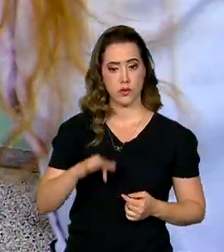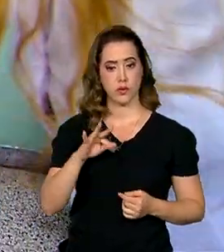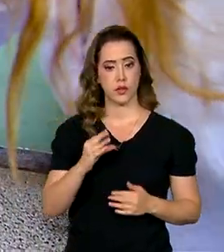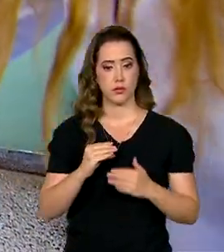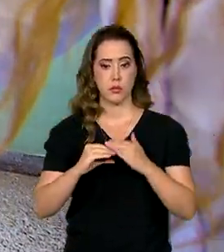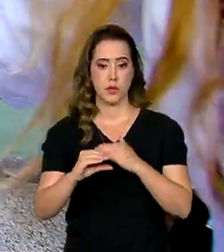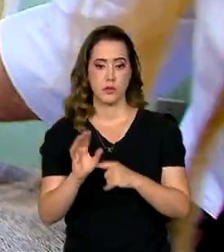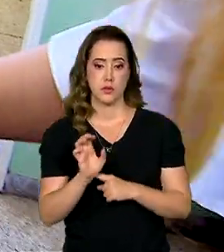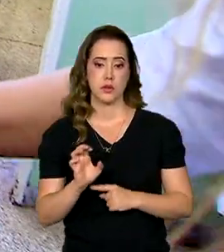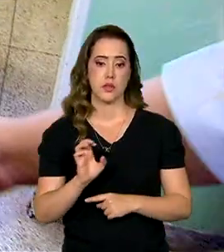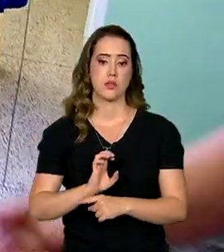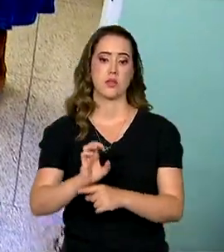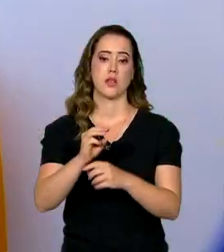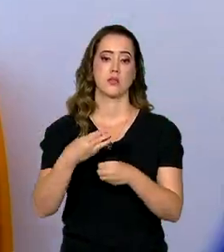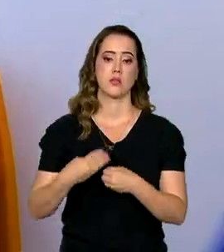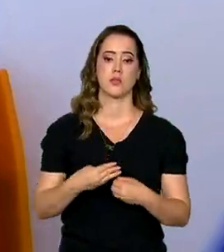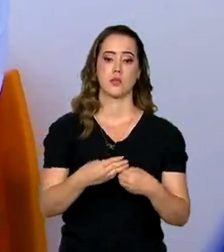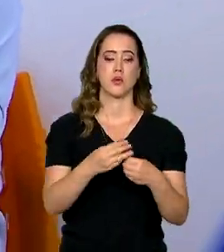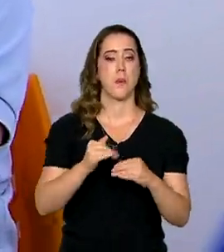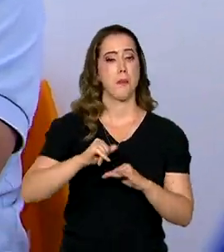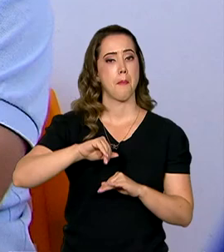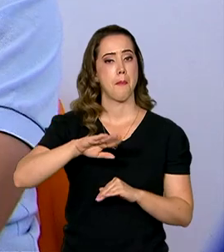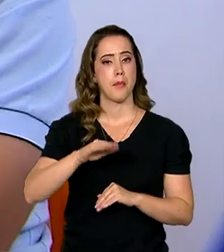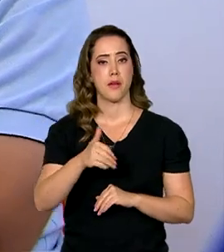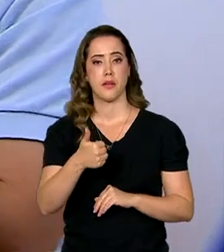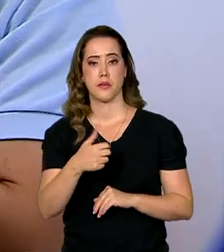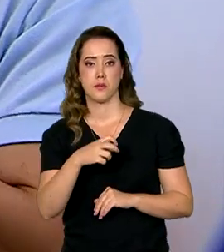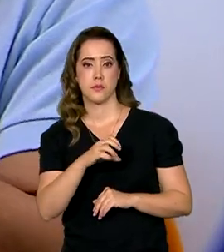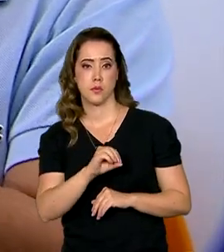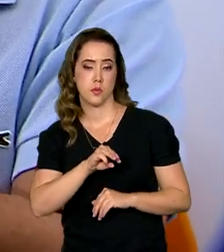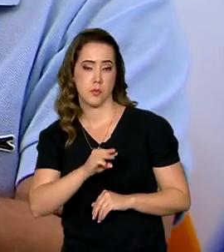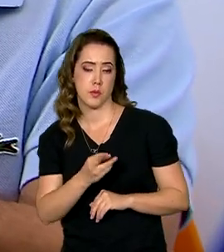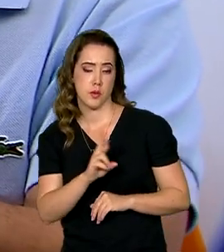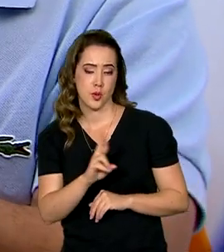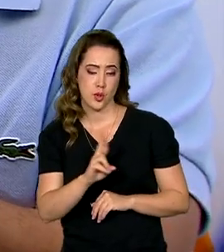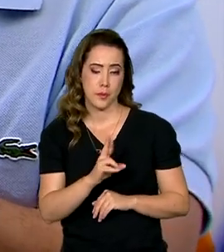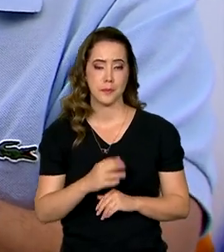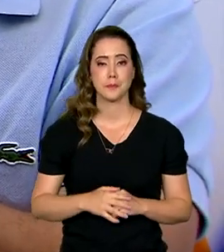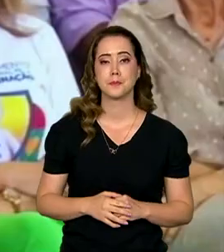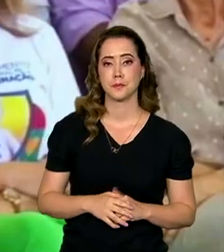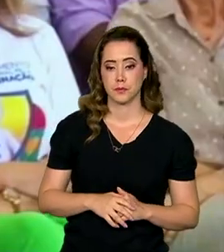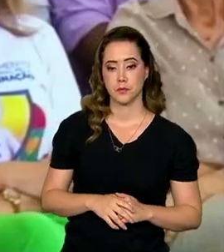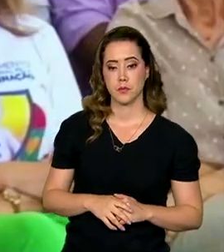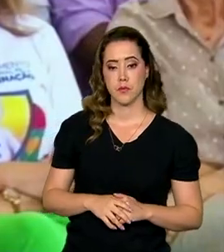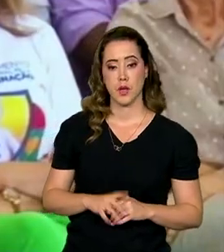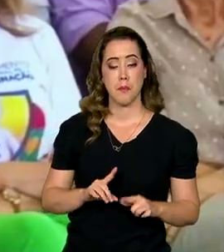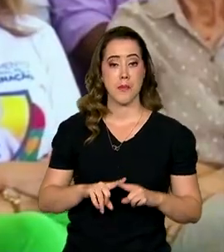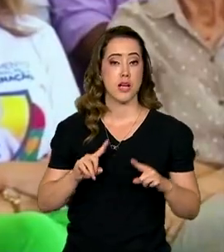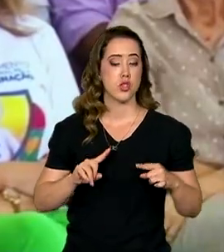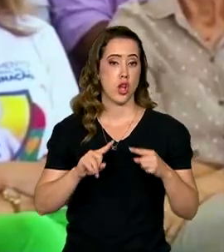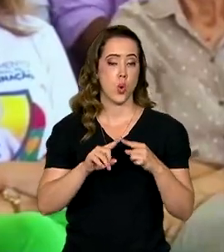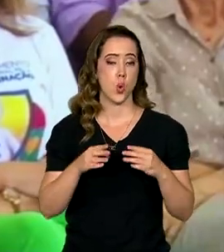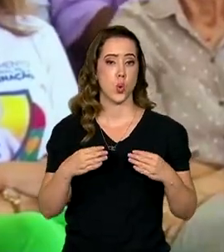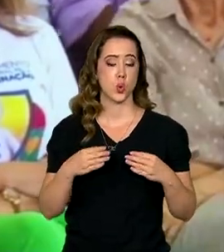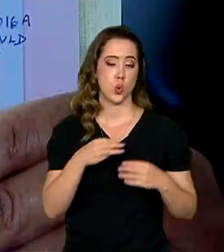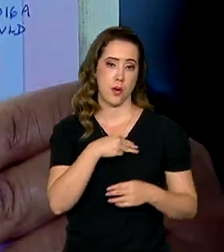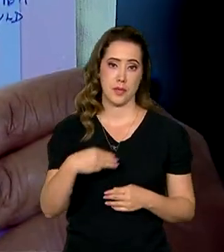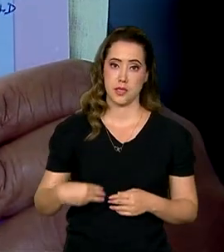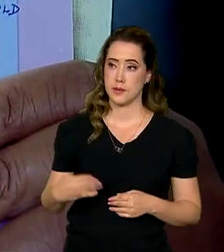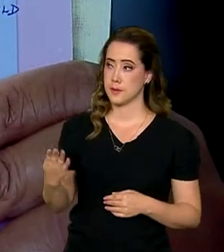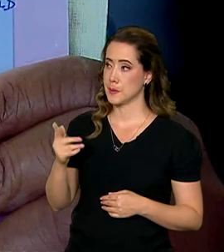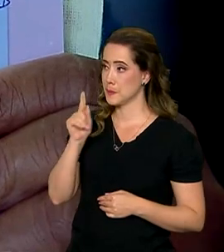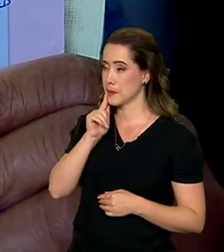repassou a estados e municípios mais de 150 milhões de reais. Mas de acordo com a ministra da Saúde,